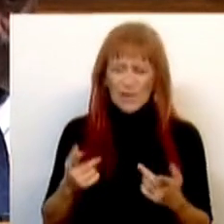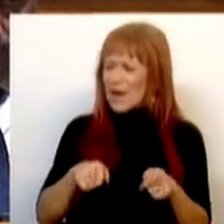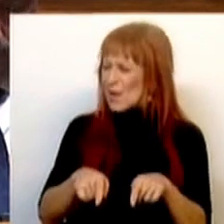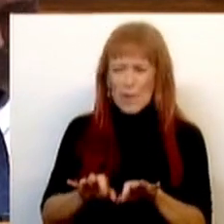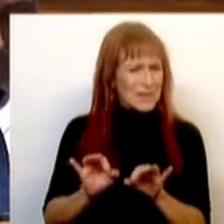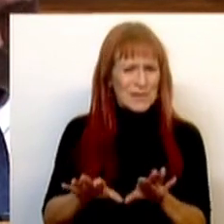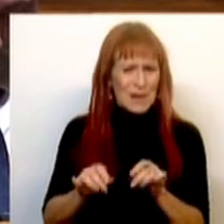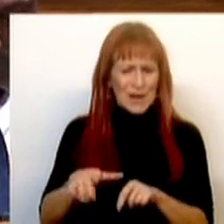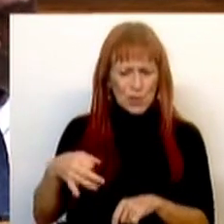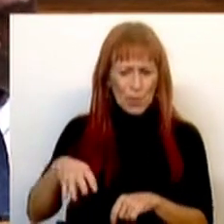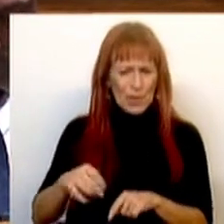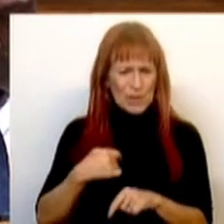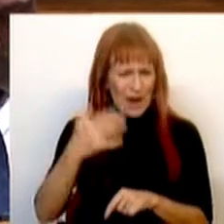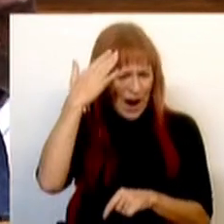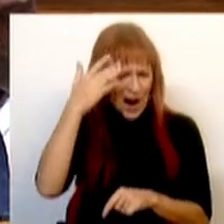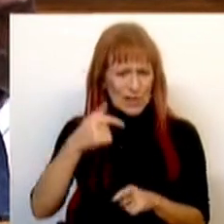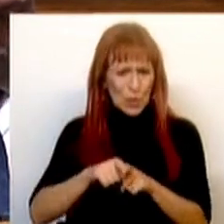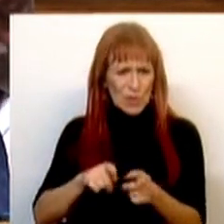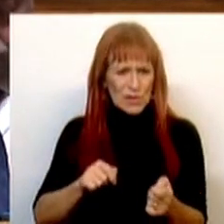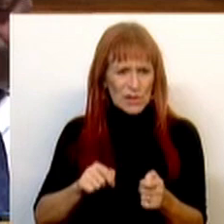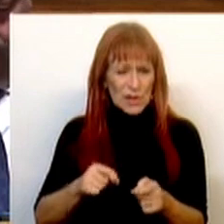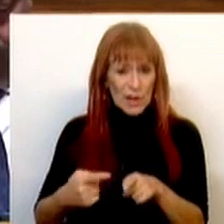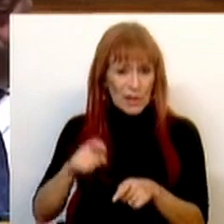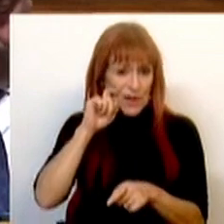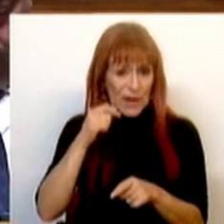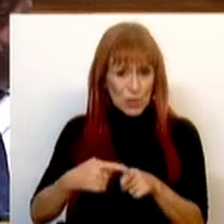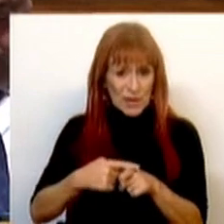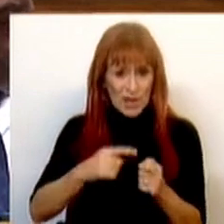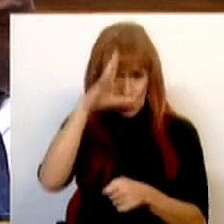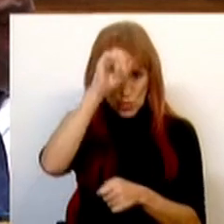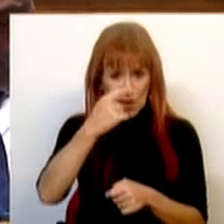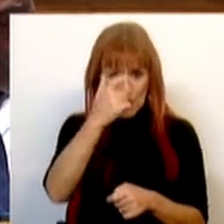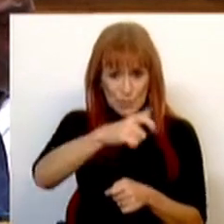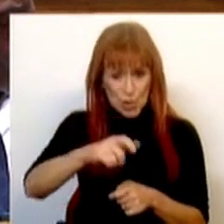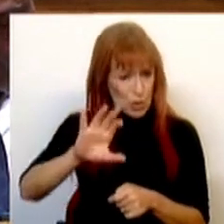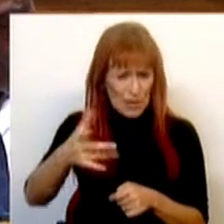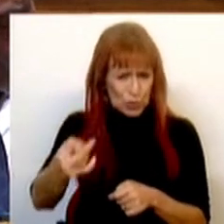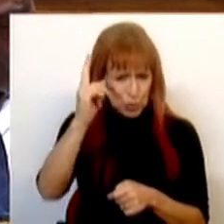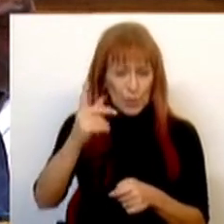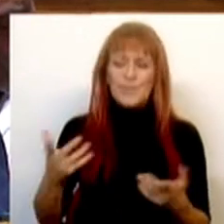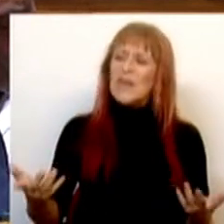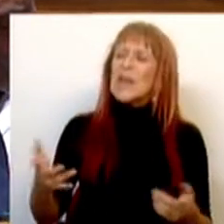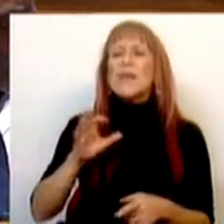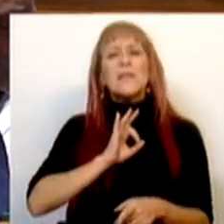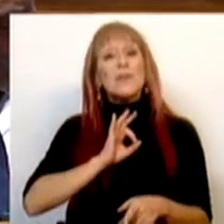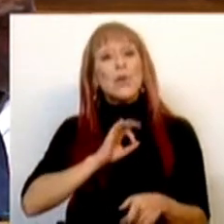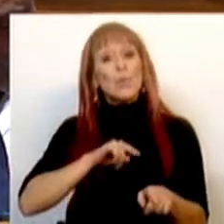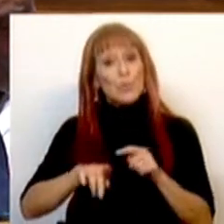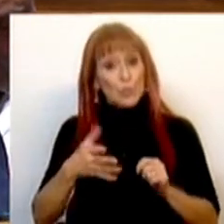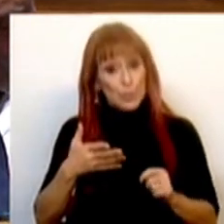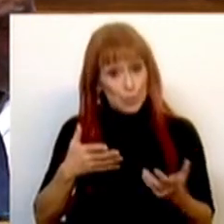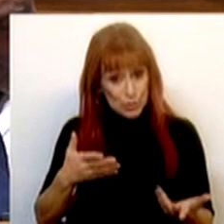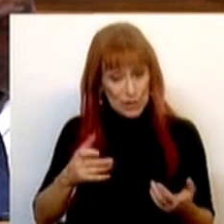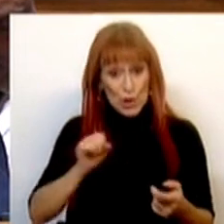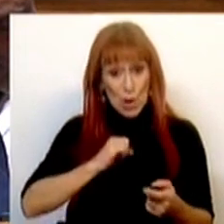nem é dessa forma que o Partido Socialista entende que se defendem os interesses do Estado, dos contribuintes ou do país. E, Sr. Deputado,